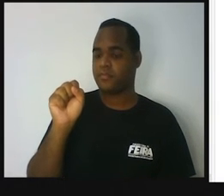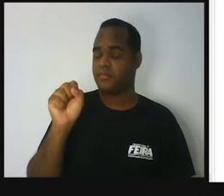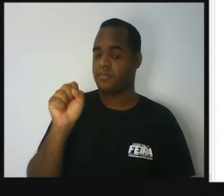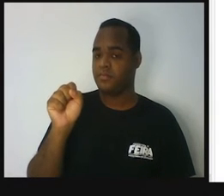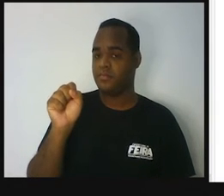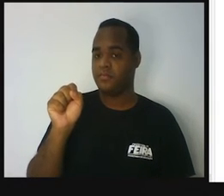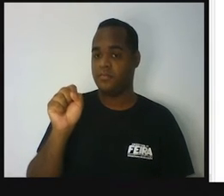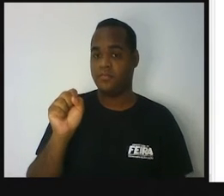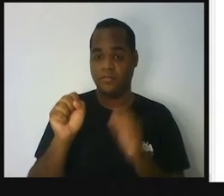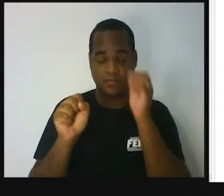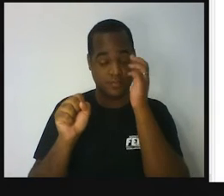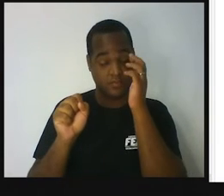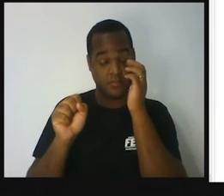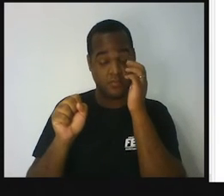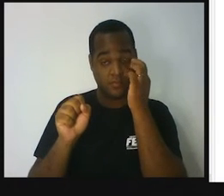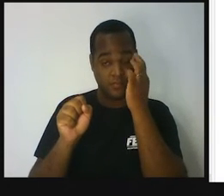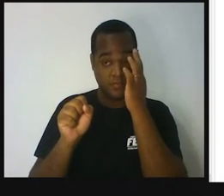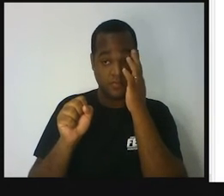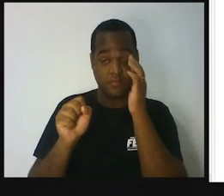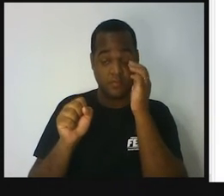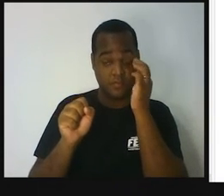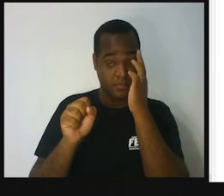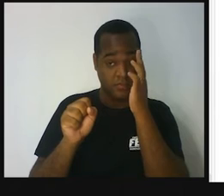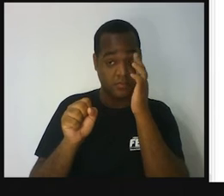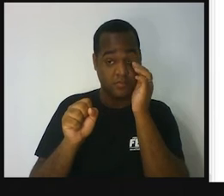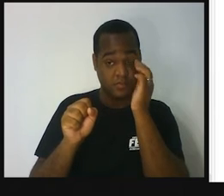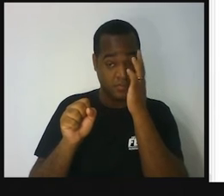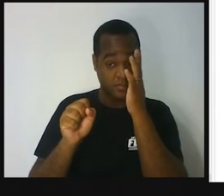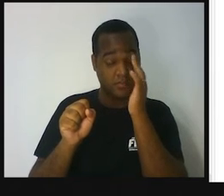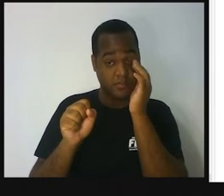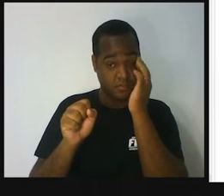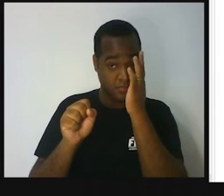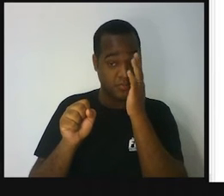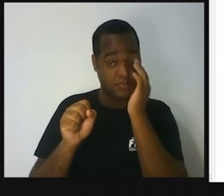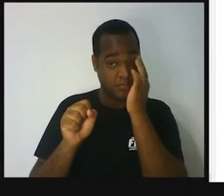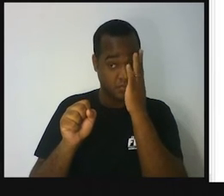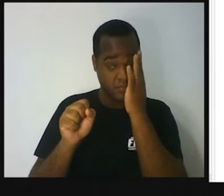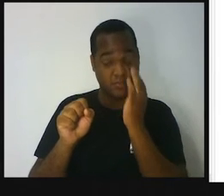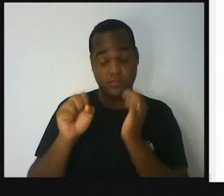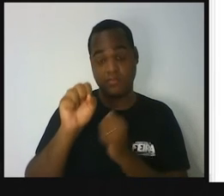Júlia... Se Júlia...